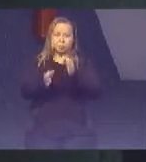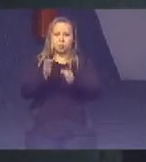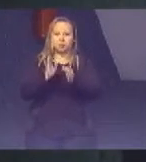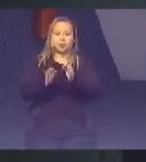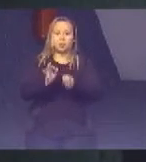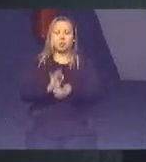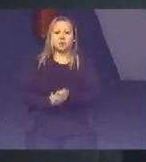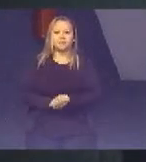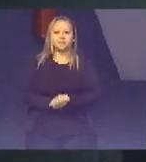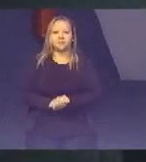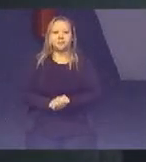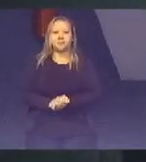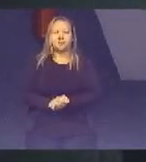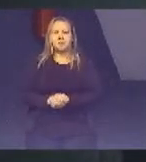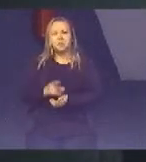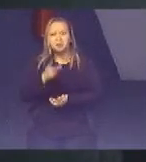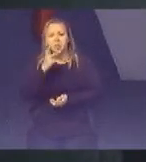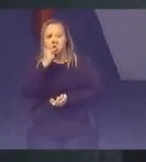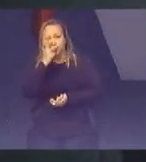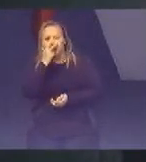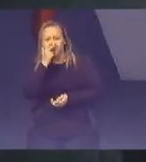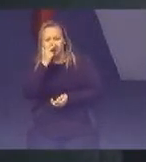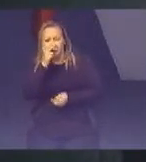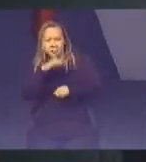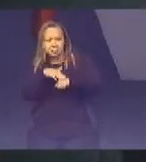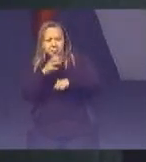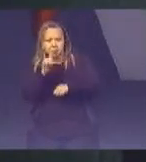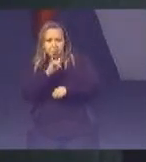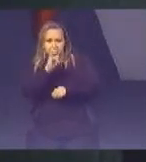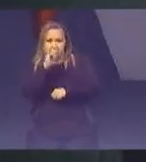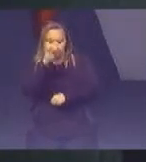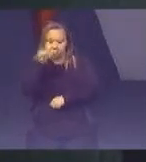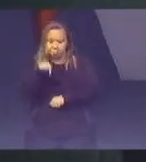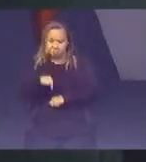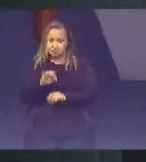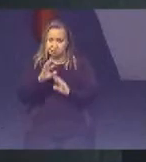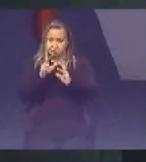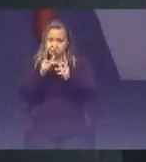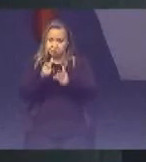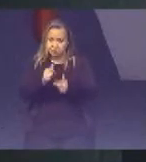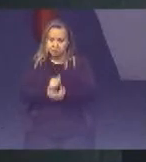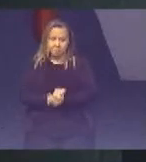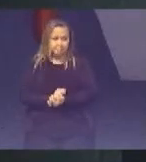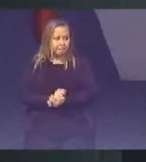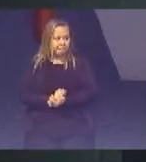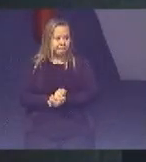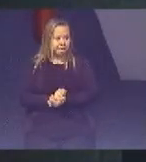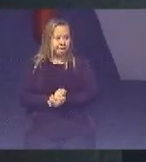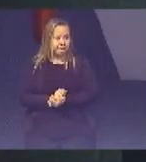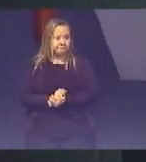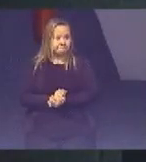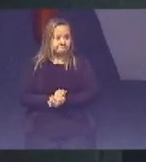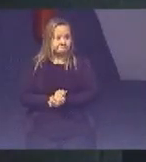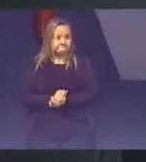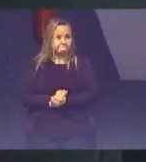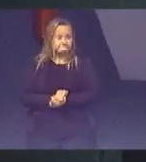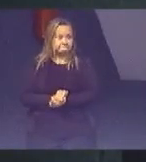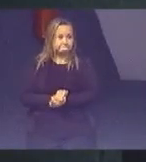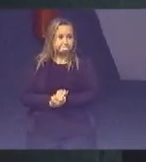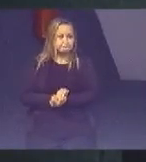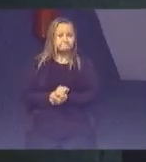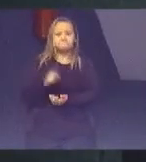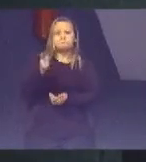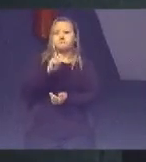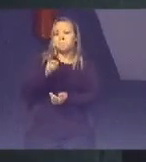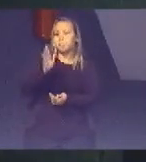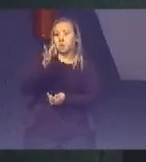E eu acho Que o mais importante Disso tudo Não é O que nós Já temos